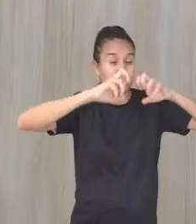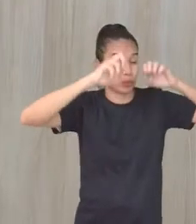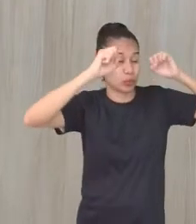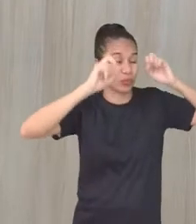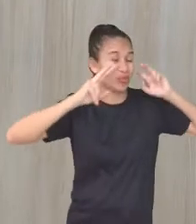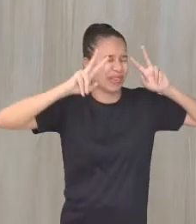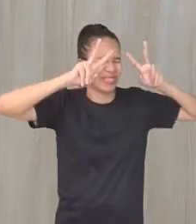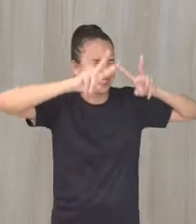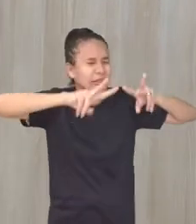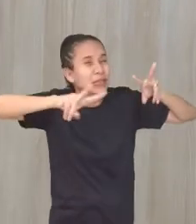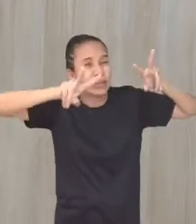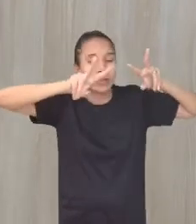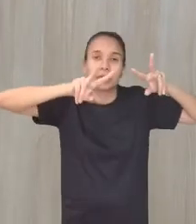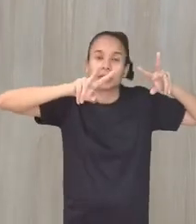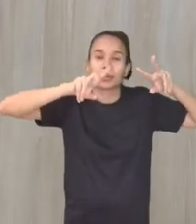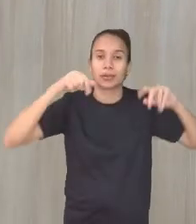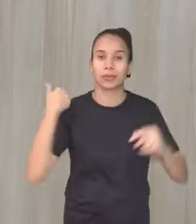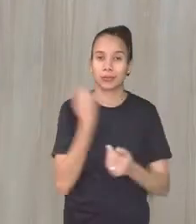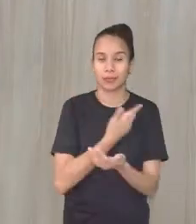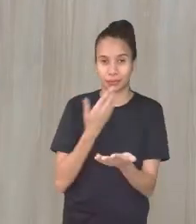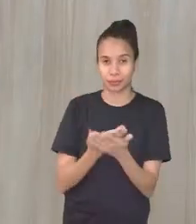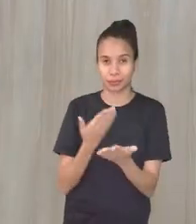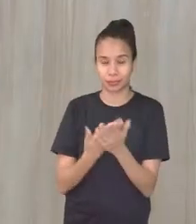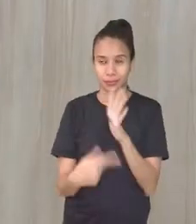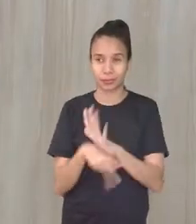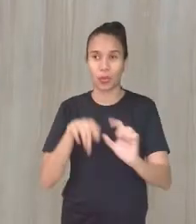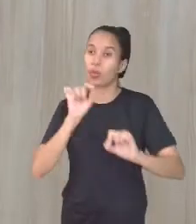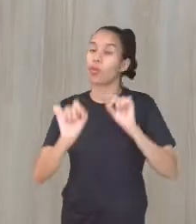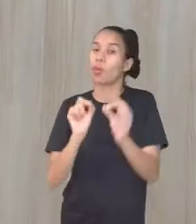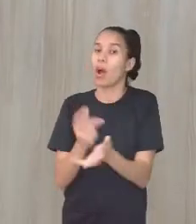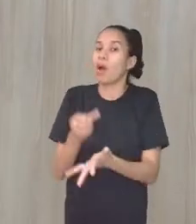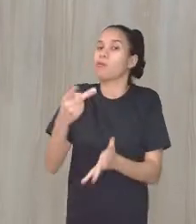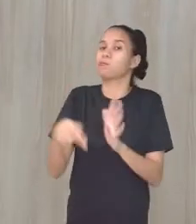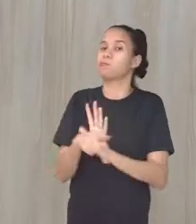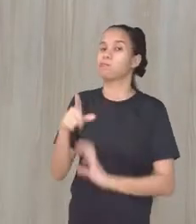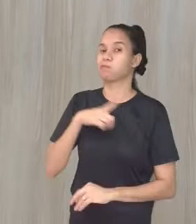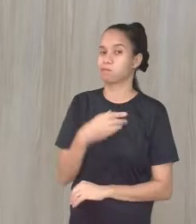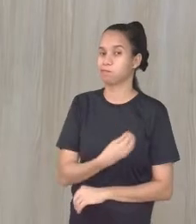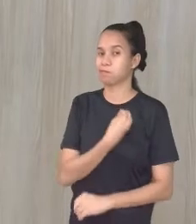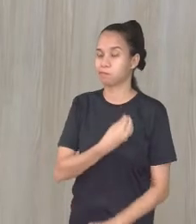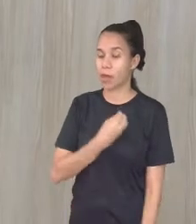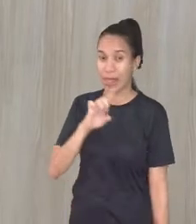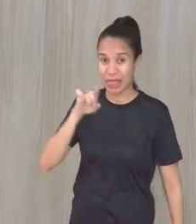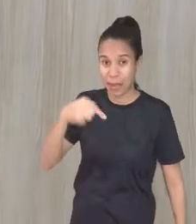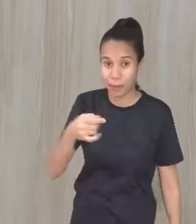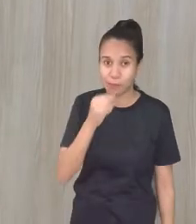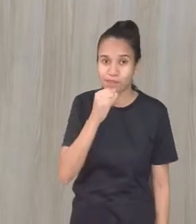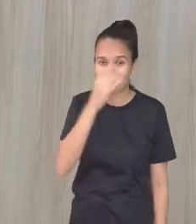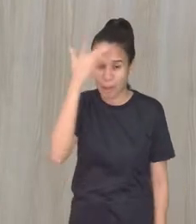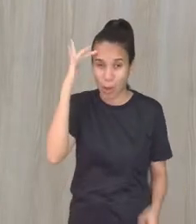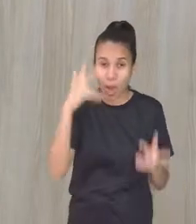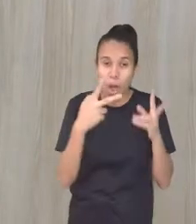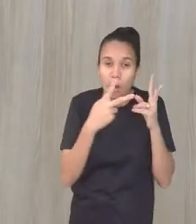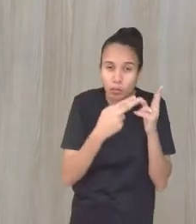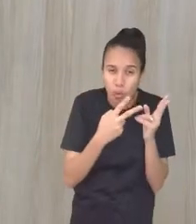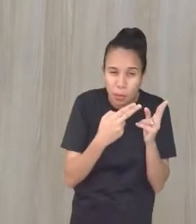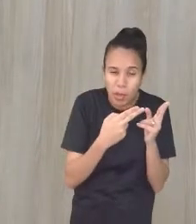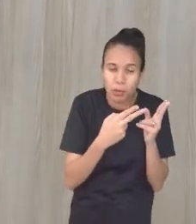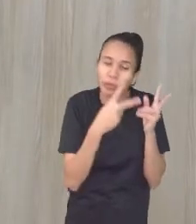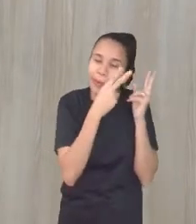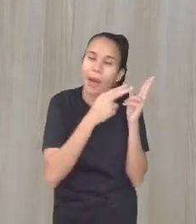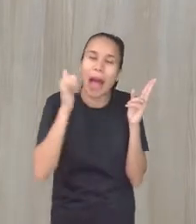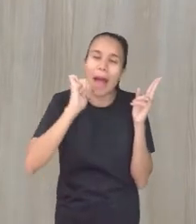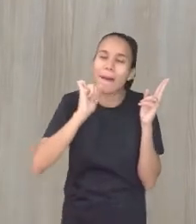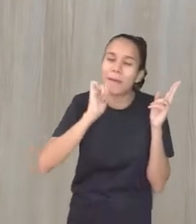Então, a gente vai ver nas nossas próximas aulas o que é que acontece. E ou então, quando está dormindo e a mãe vai acordar para ir para a